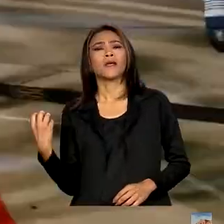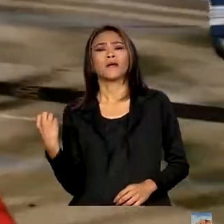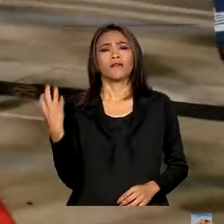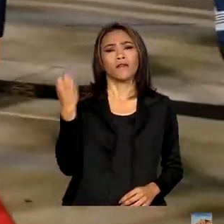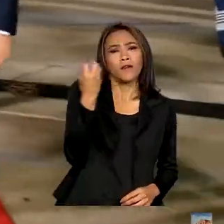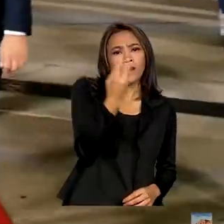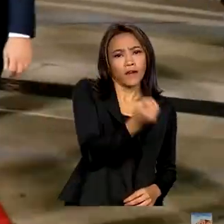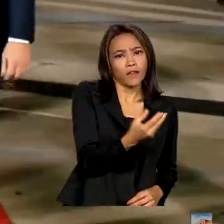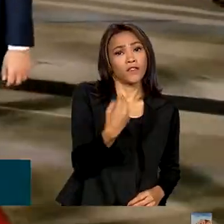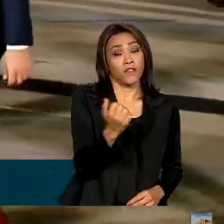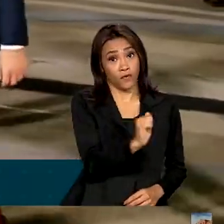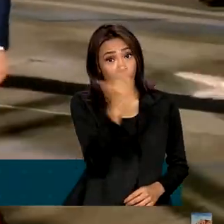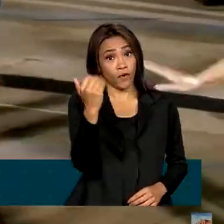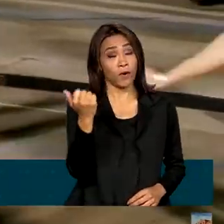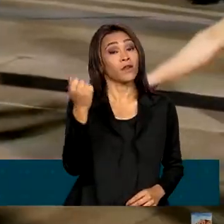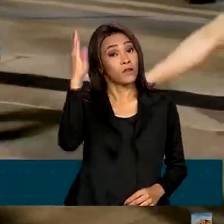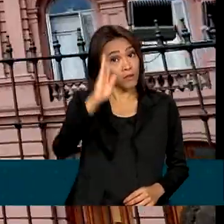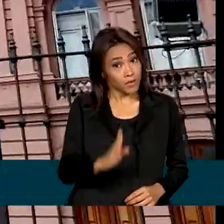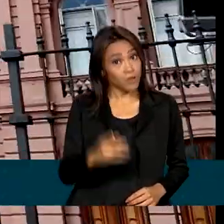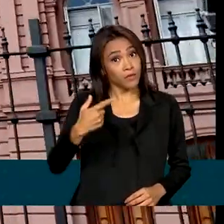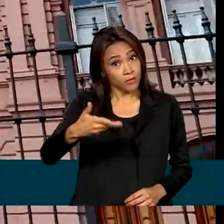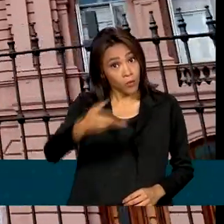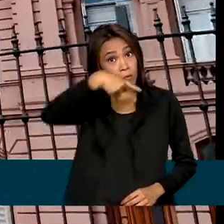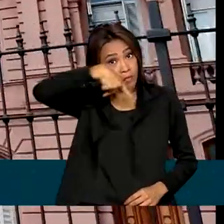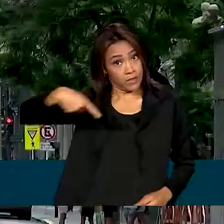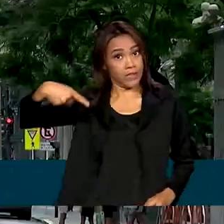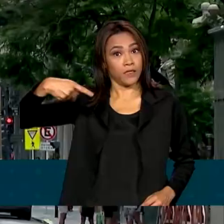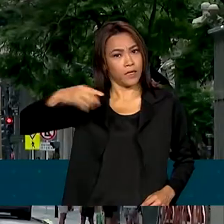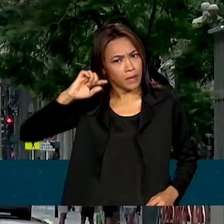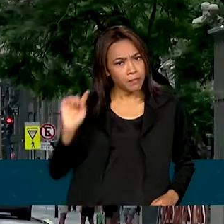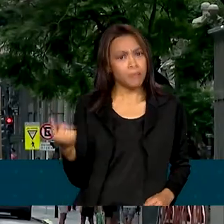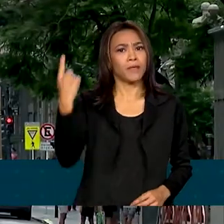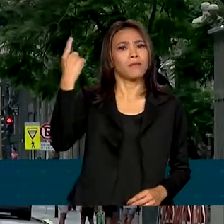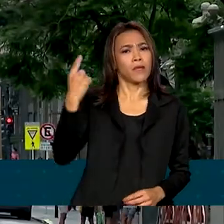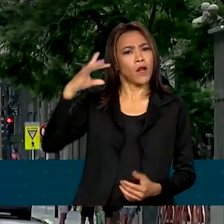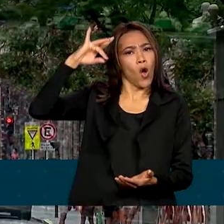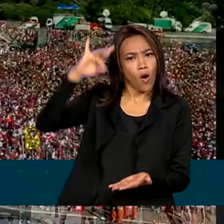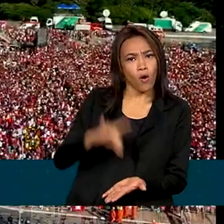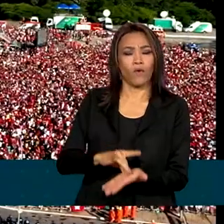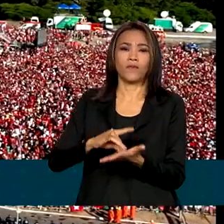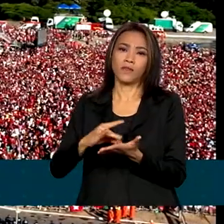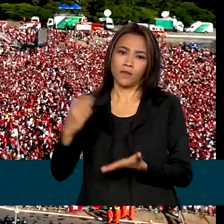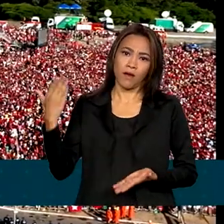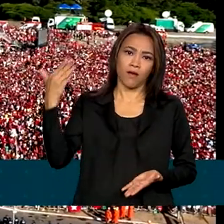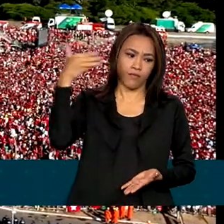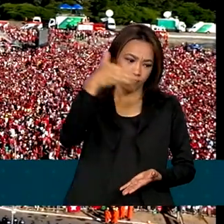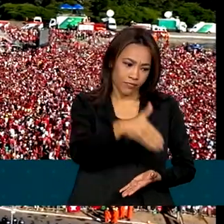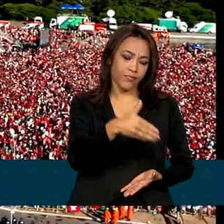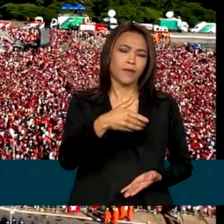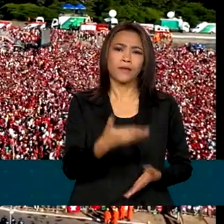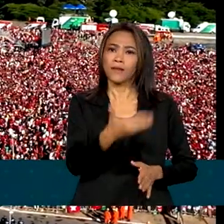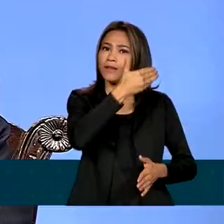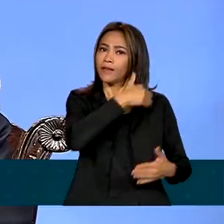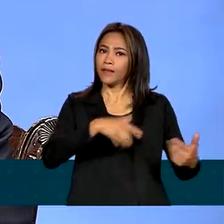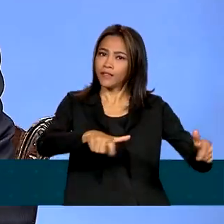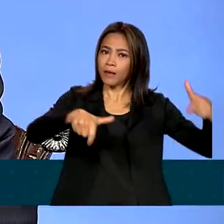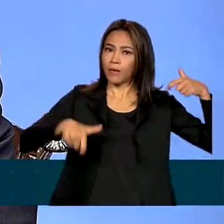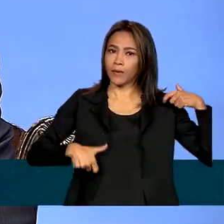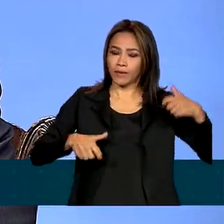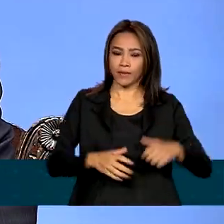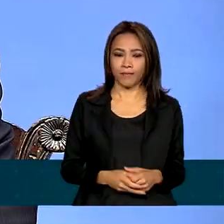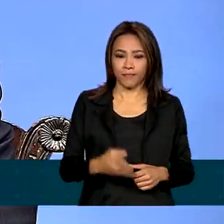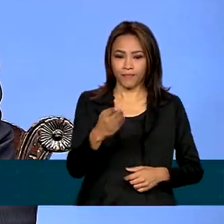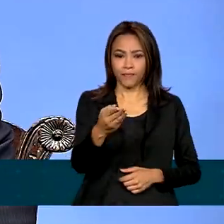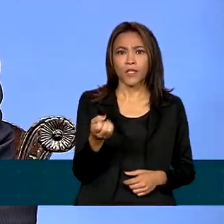internacional como chefe de Estado. É a primeira viagem oficial ao exterior desde a posse. Passadas